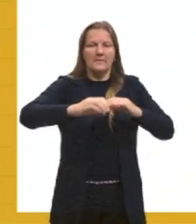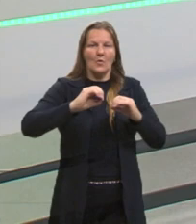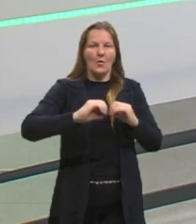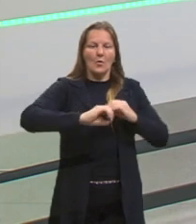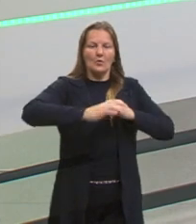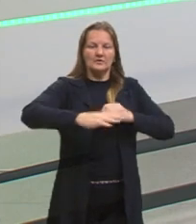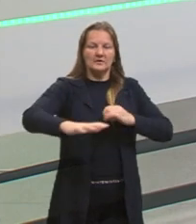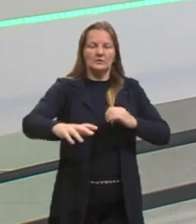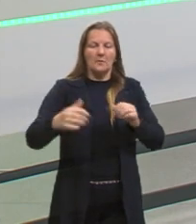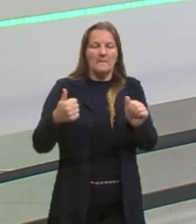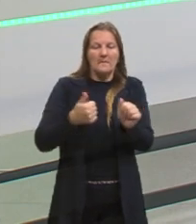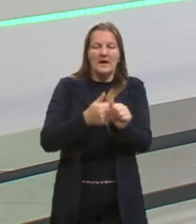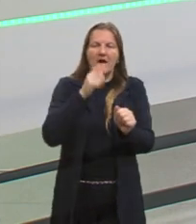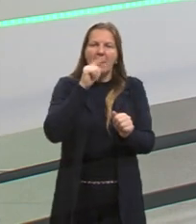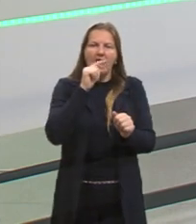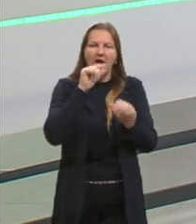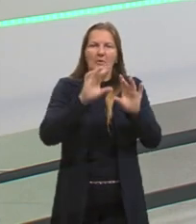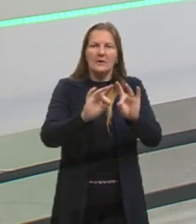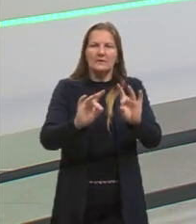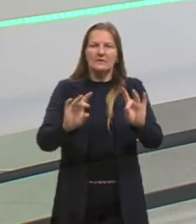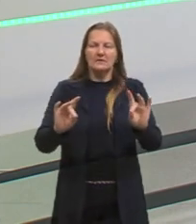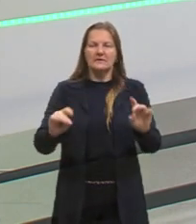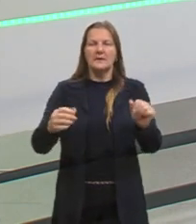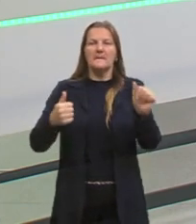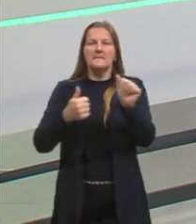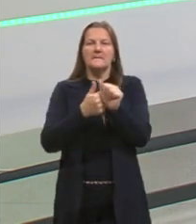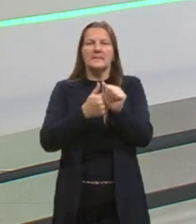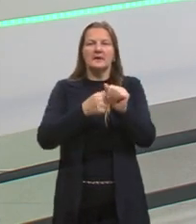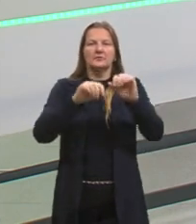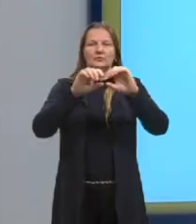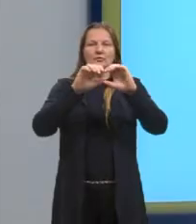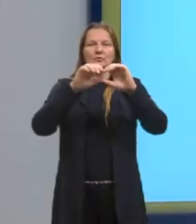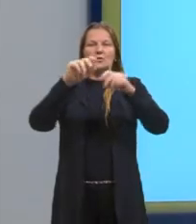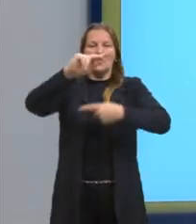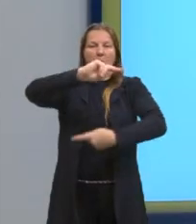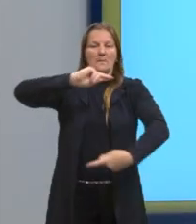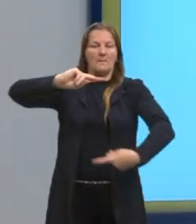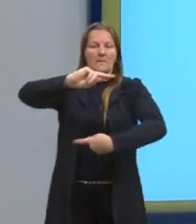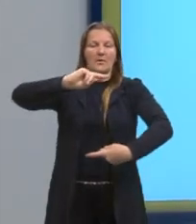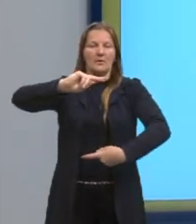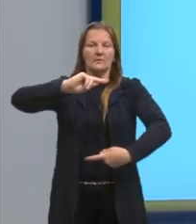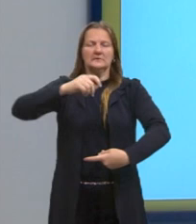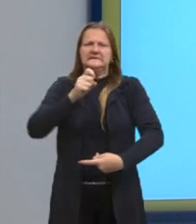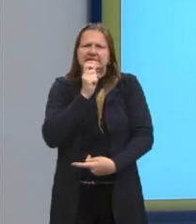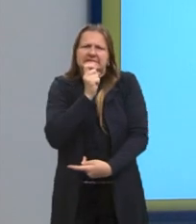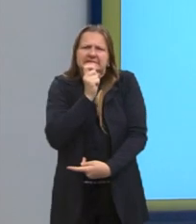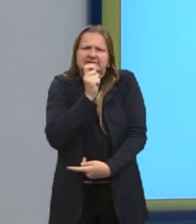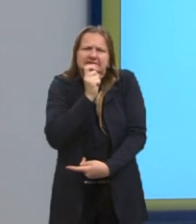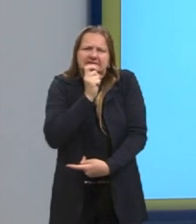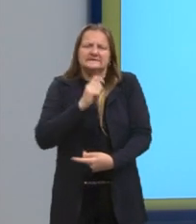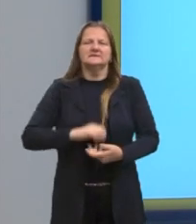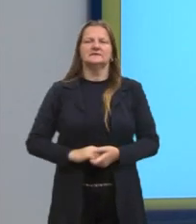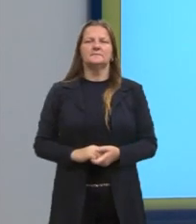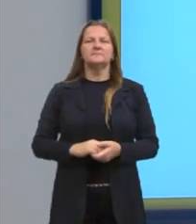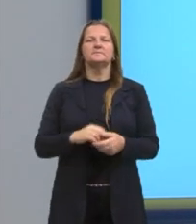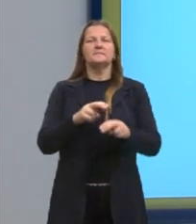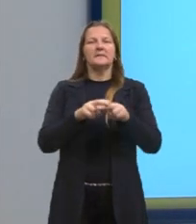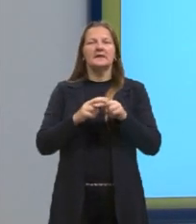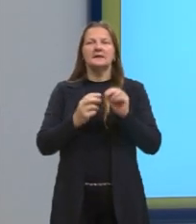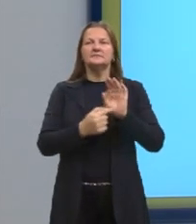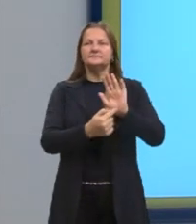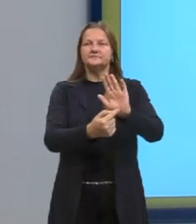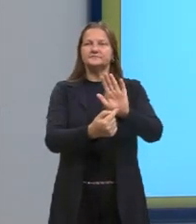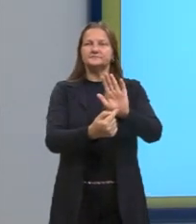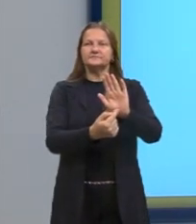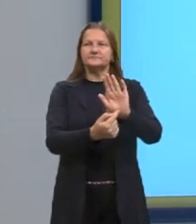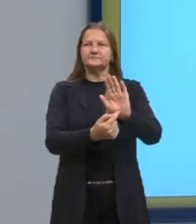Quanto mais perto do Equador, quente. Quanto mais perto do polo, são frias, tá? E aí eu trago para vocês, lá no primeiro